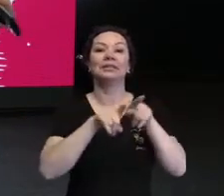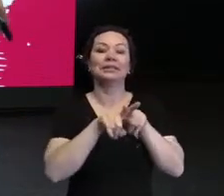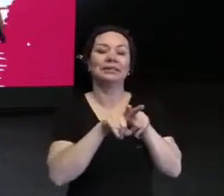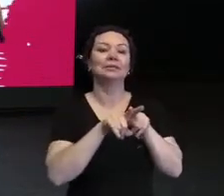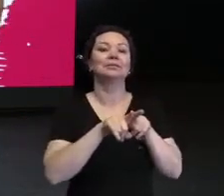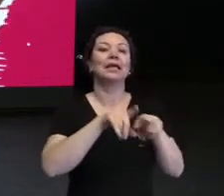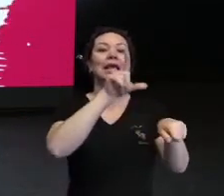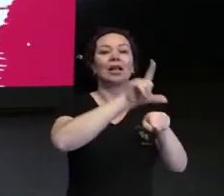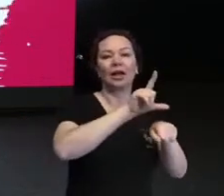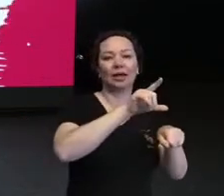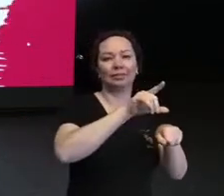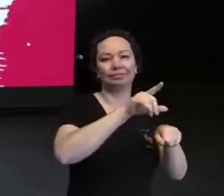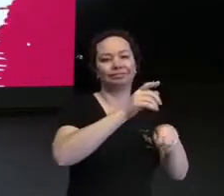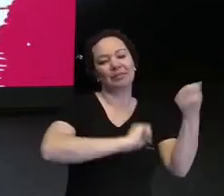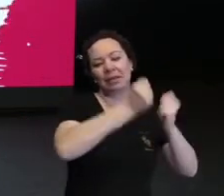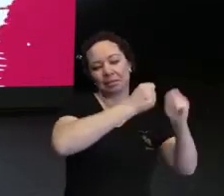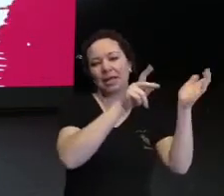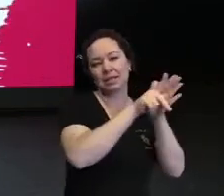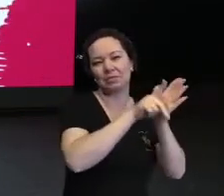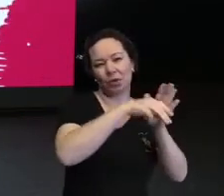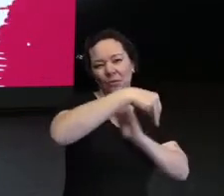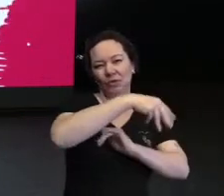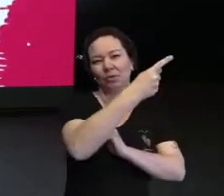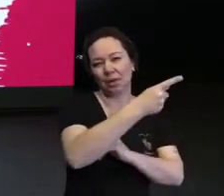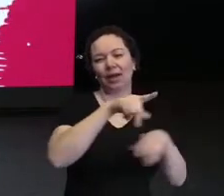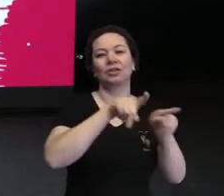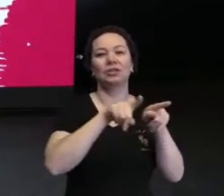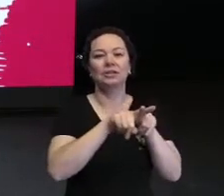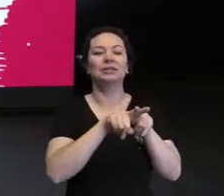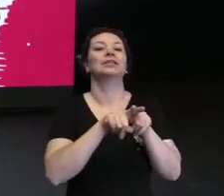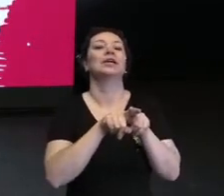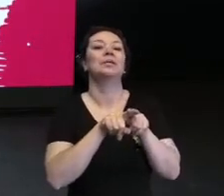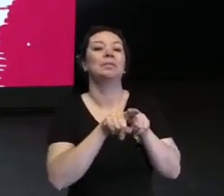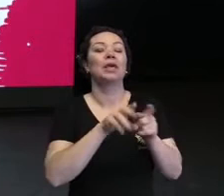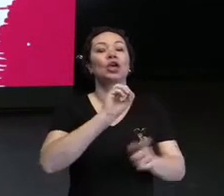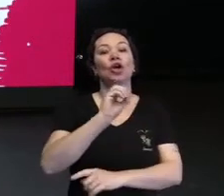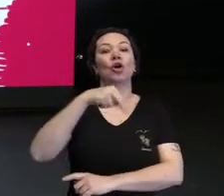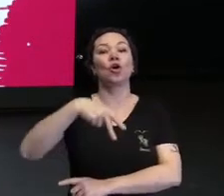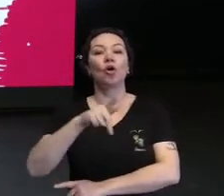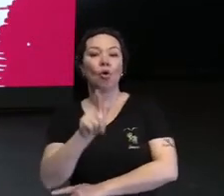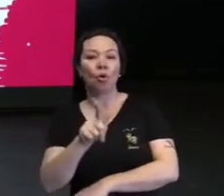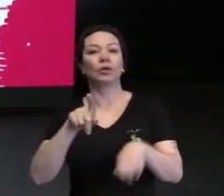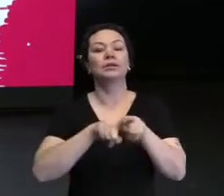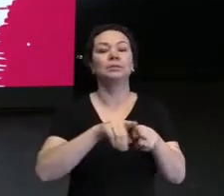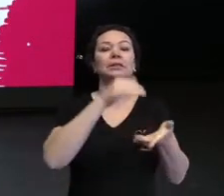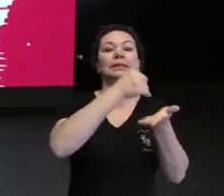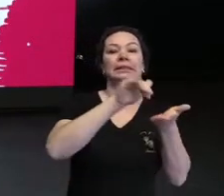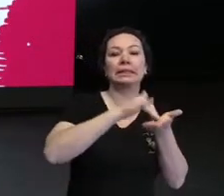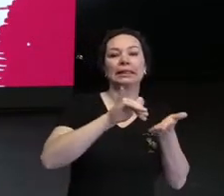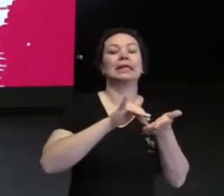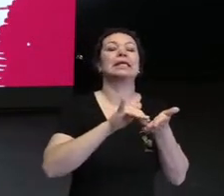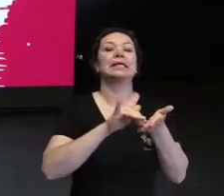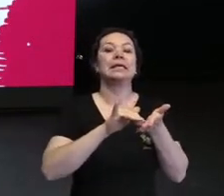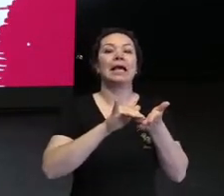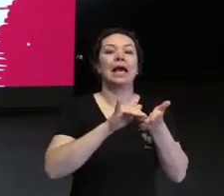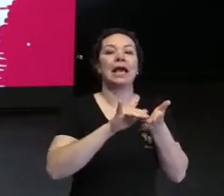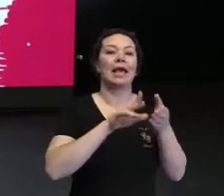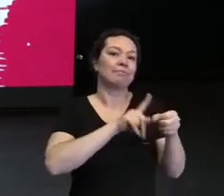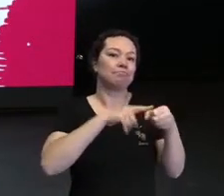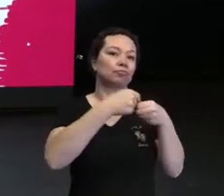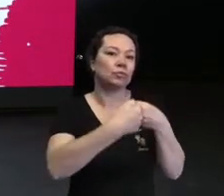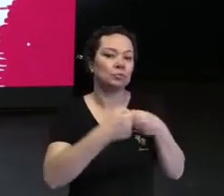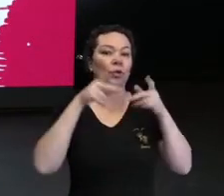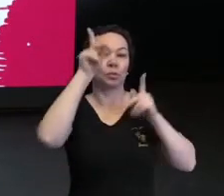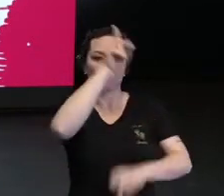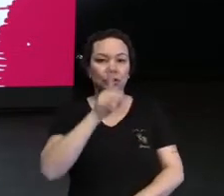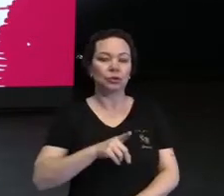de publicidade, na área do terceiro setor. Trabalhei na gestão pública, na Secretaria Municipal da Pessoa com Deficiência,